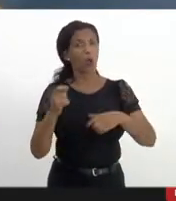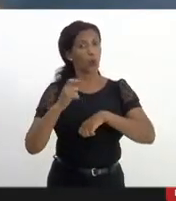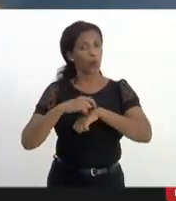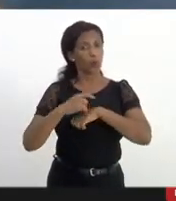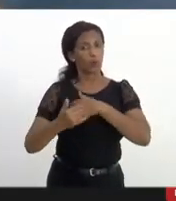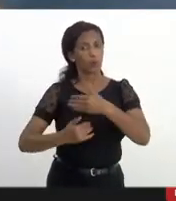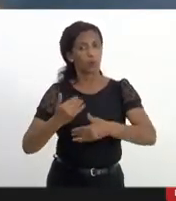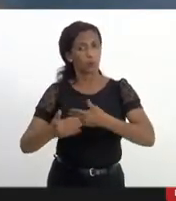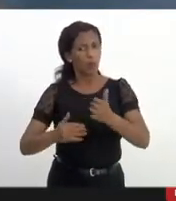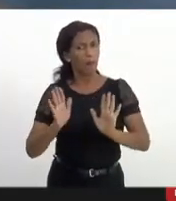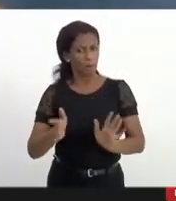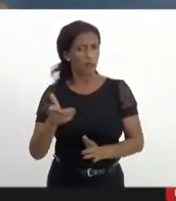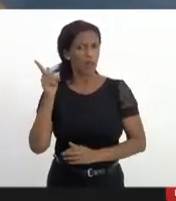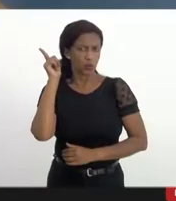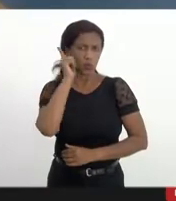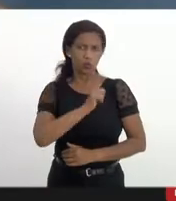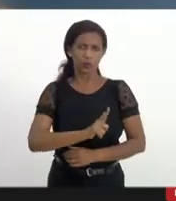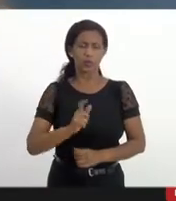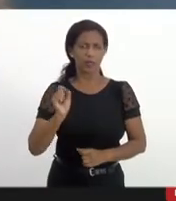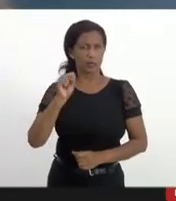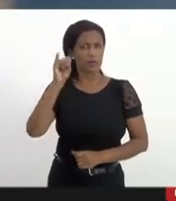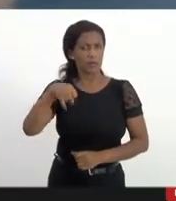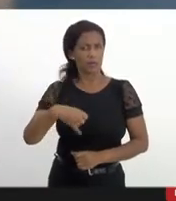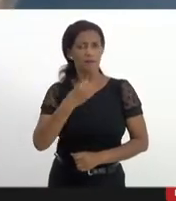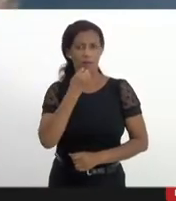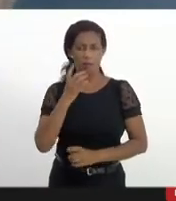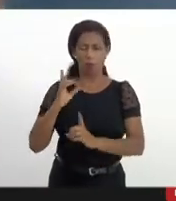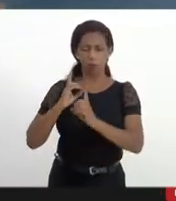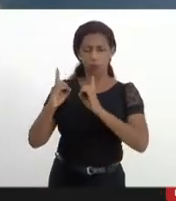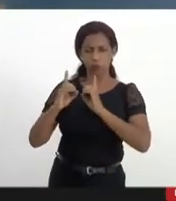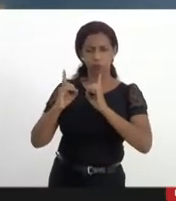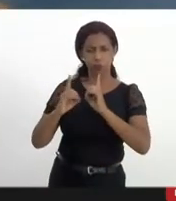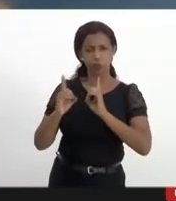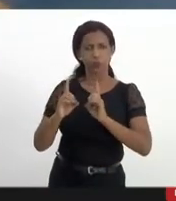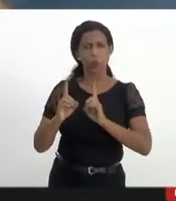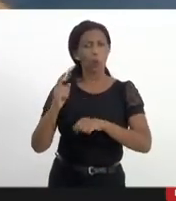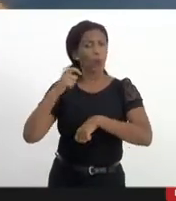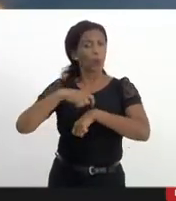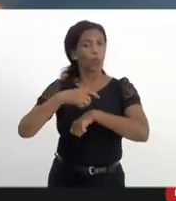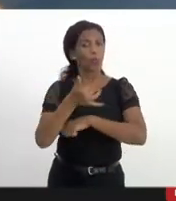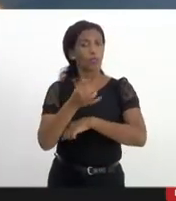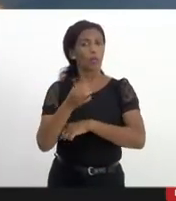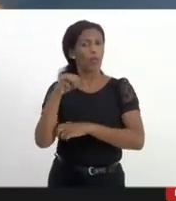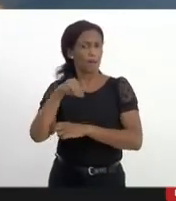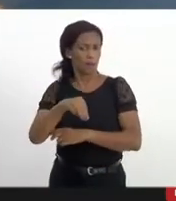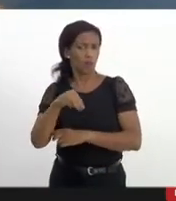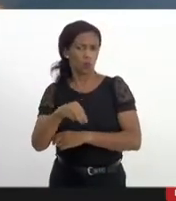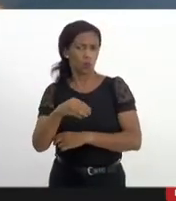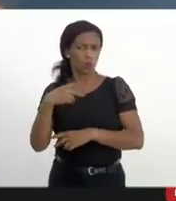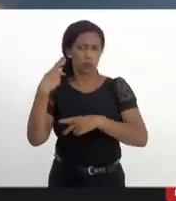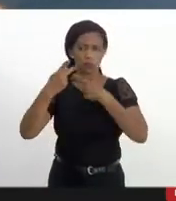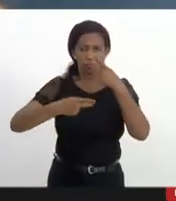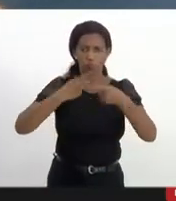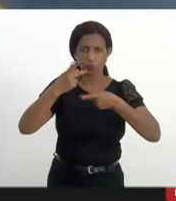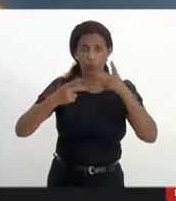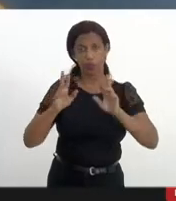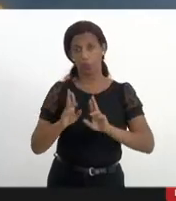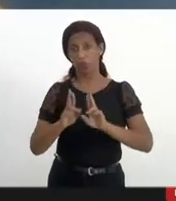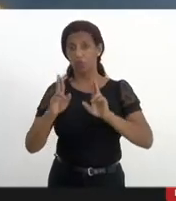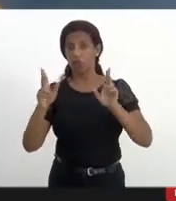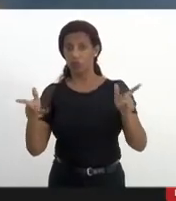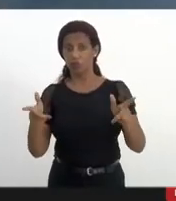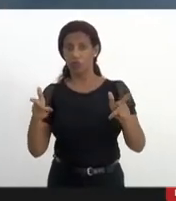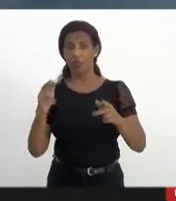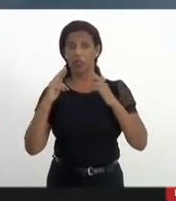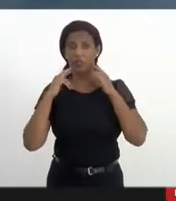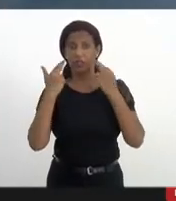a gente tem conseguido fazer bons debates aqui com esse espaço de escuta temática, que é um pouco diferenciado da